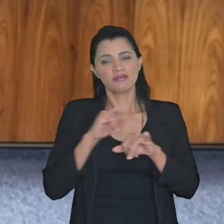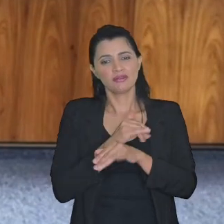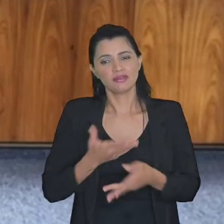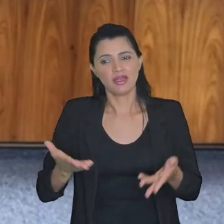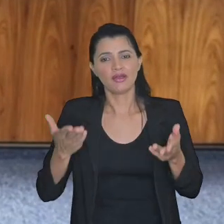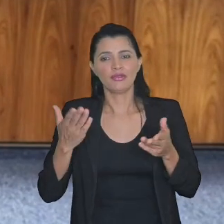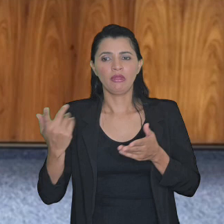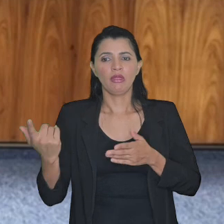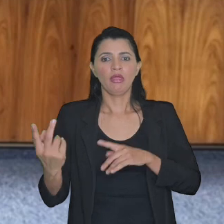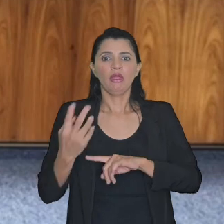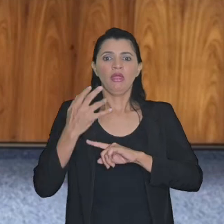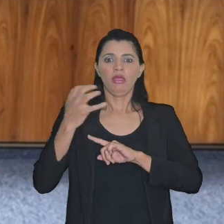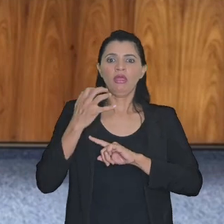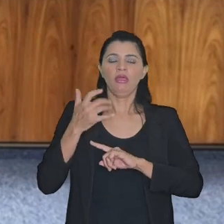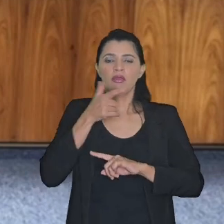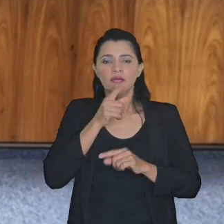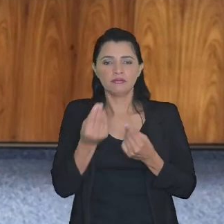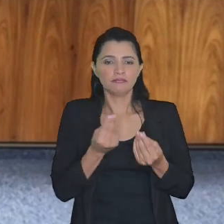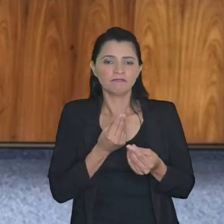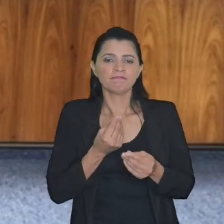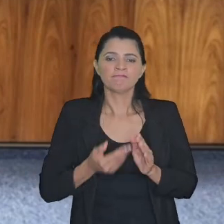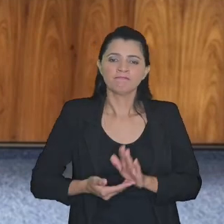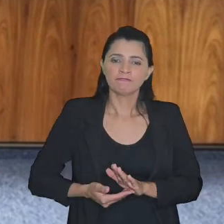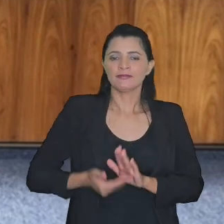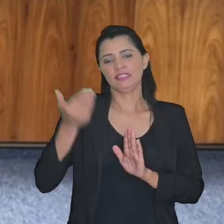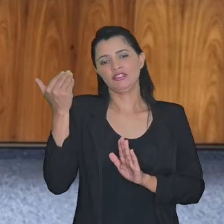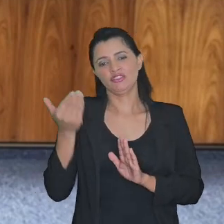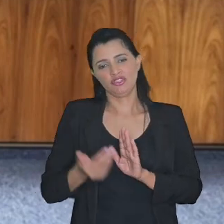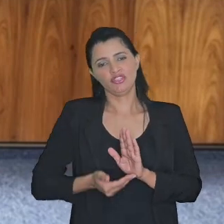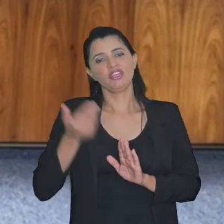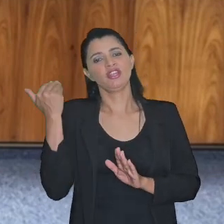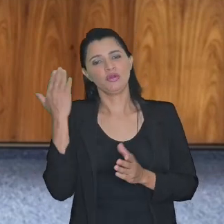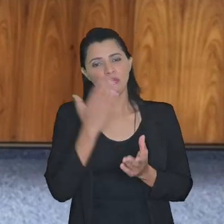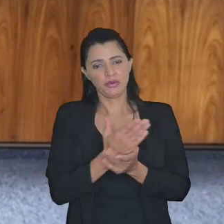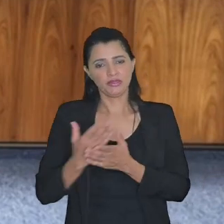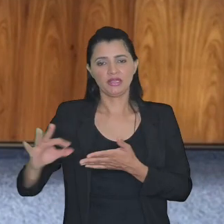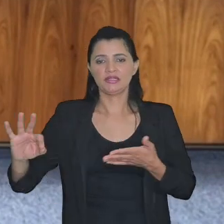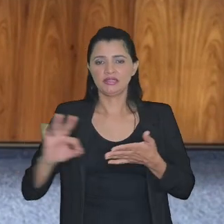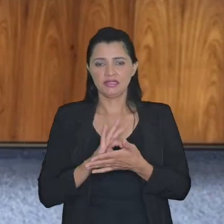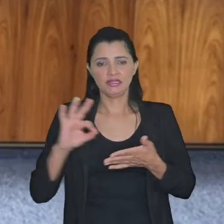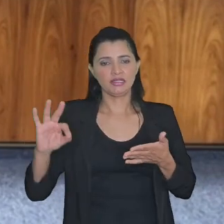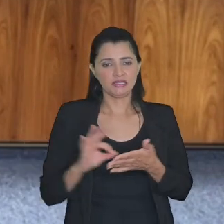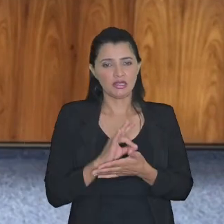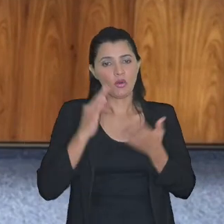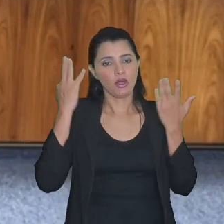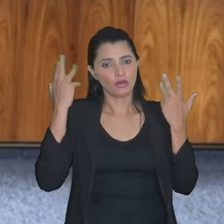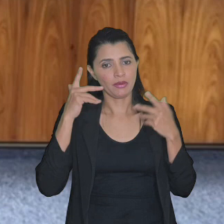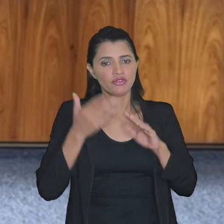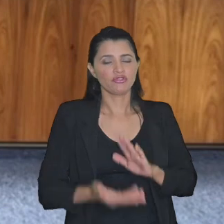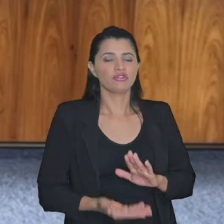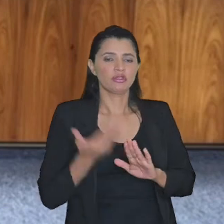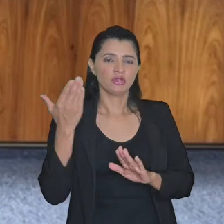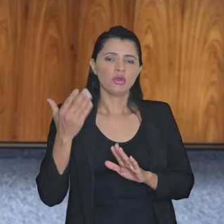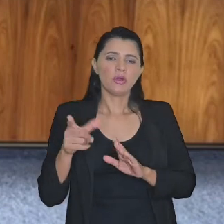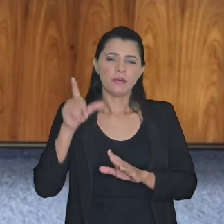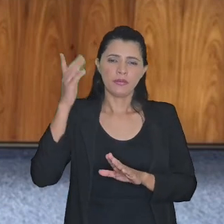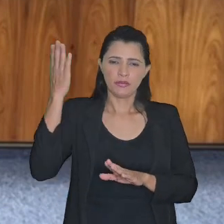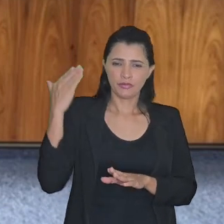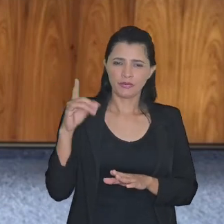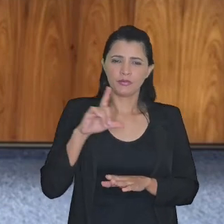contribuintes caem matando em cima da Receita Federal tirando os processos de inscrição das rotinas automáticas outro dia eu estava